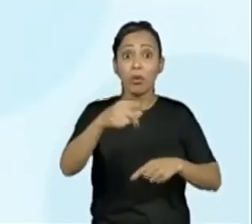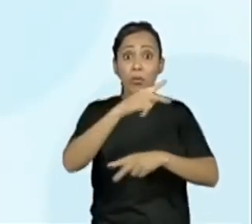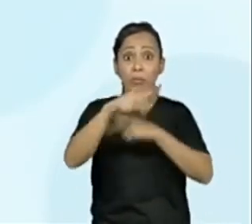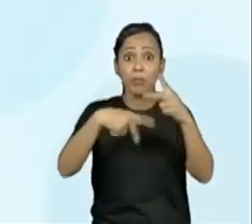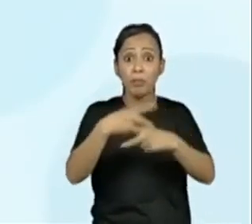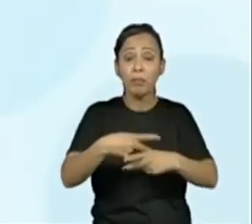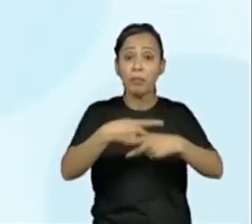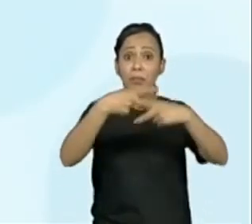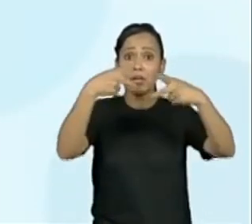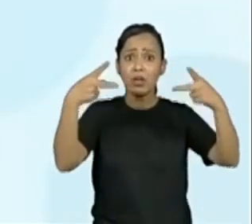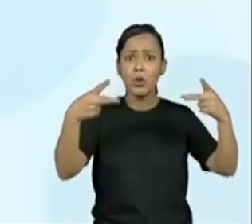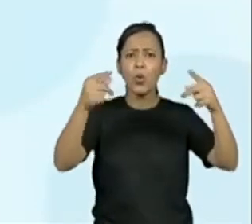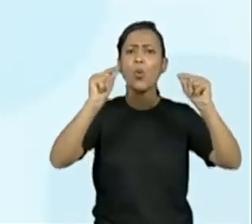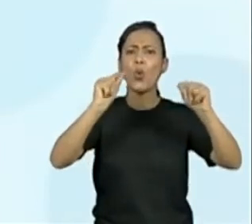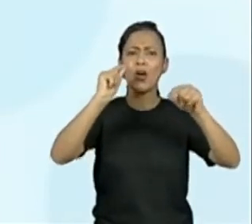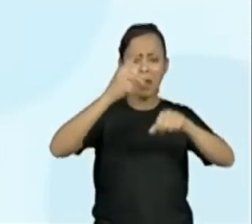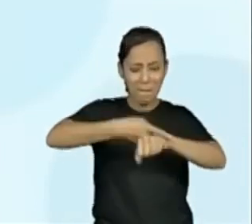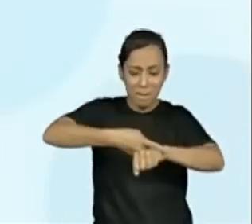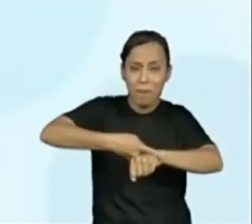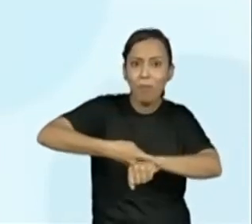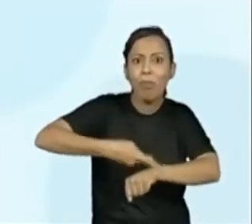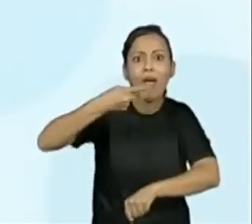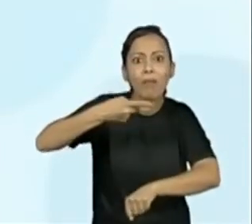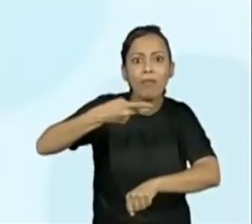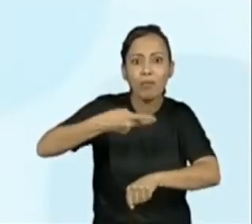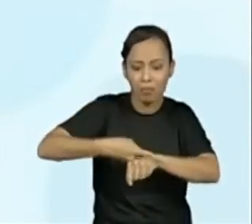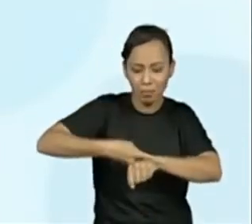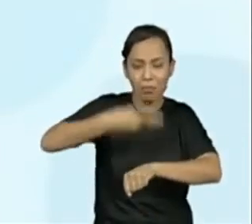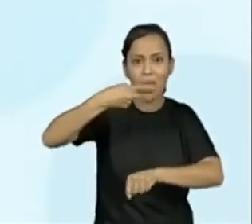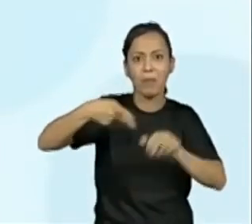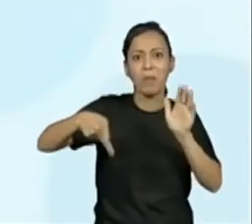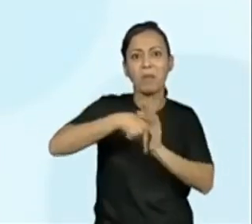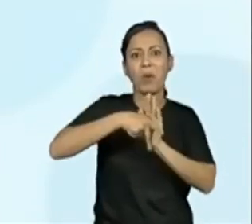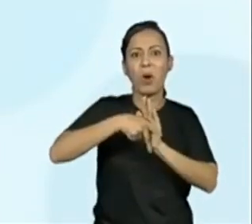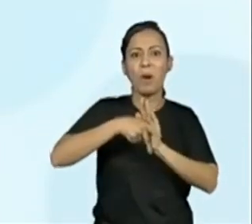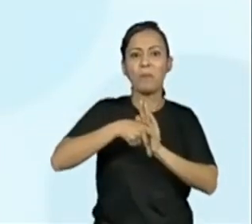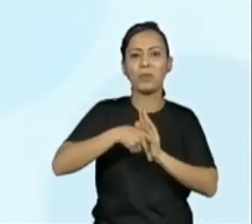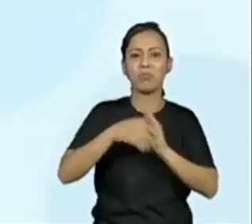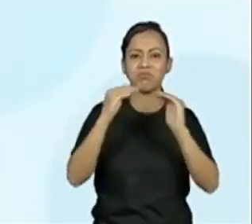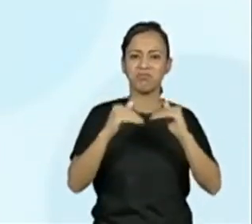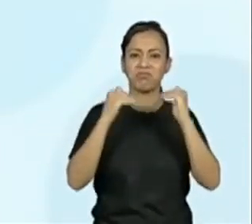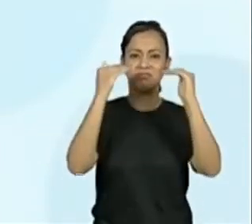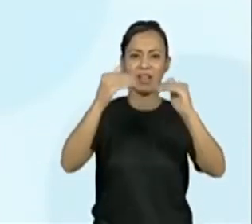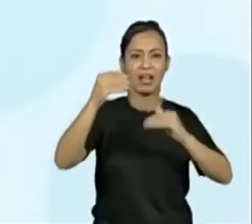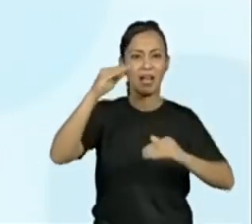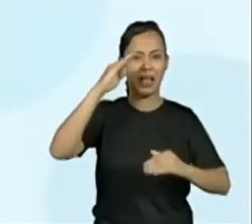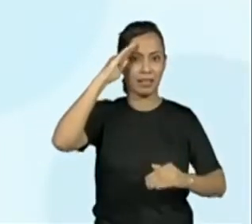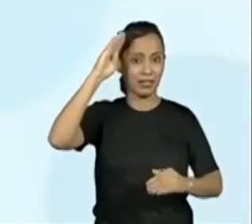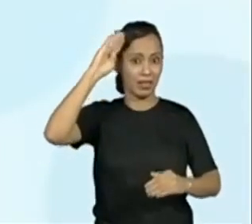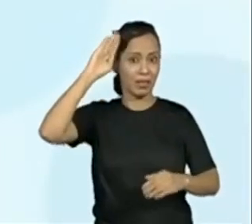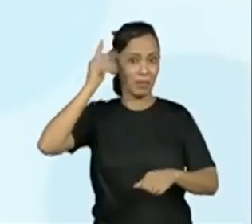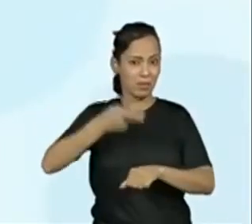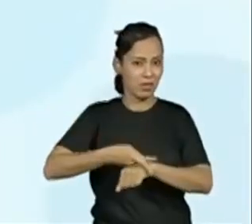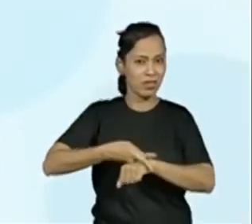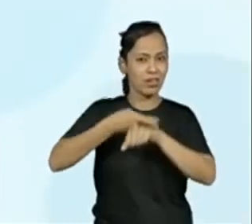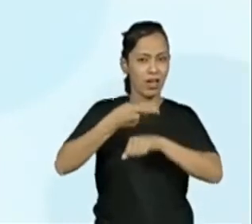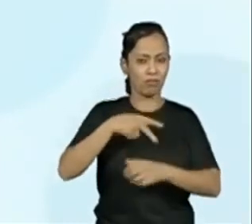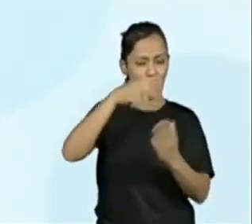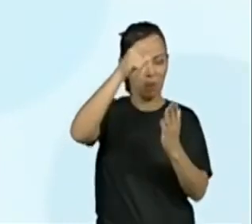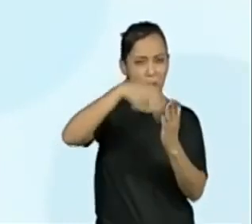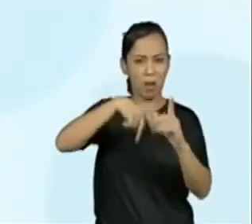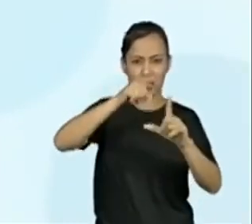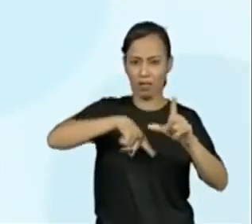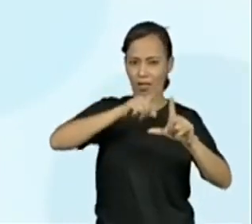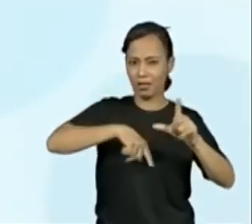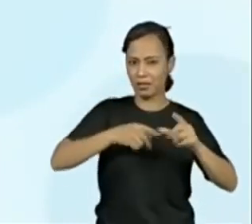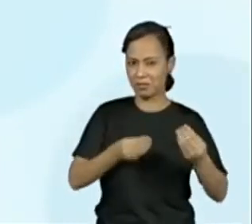Academia Brasileira de Letras. O jovem Adriel Oliveira, de 12 anos, morador de Salvador e apaixonado